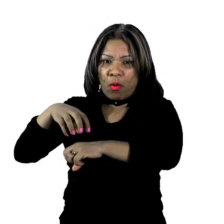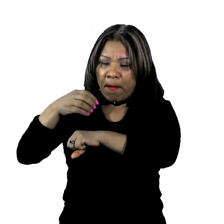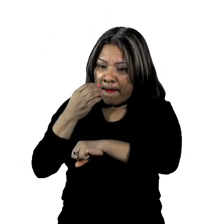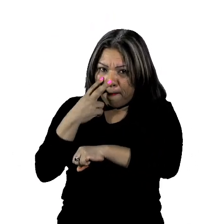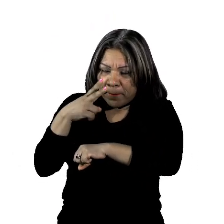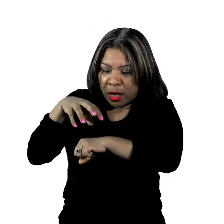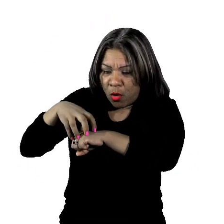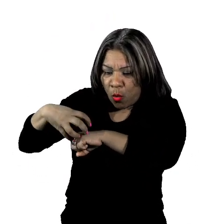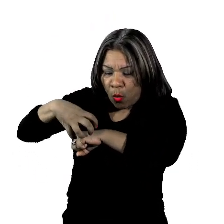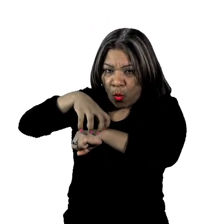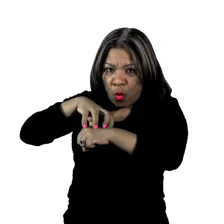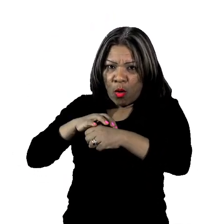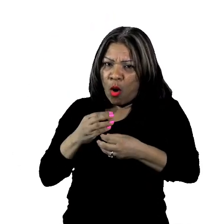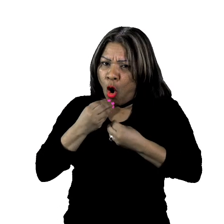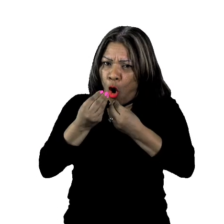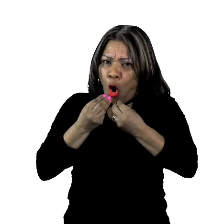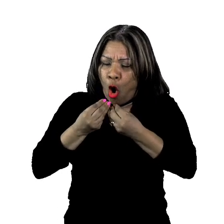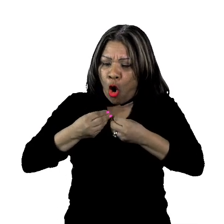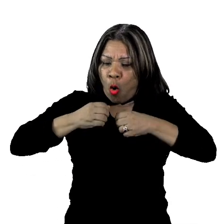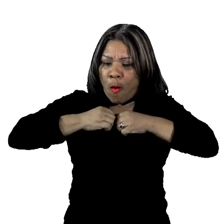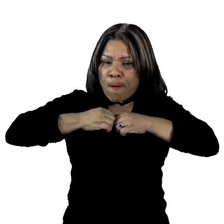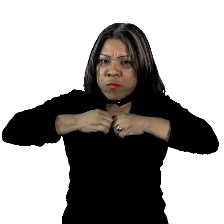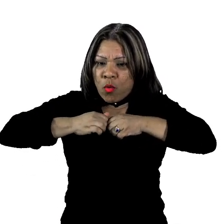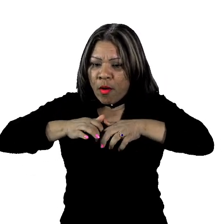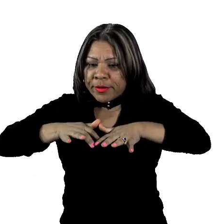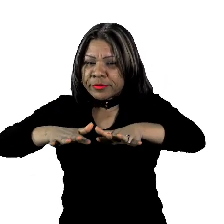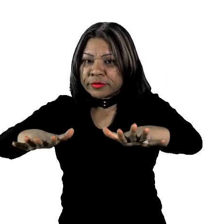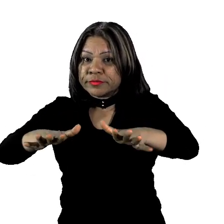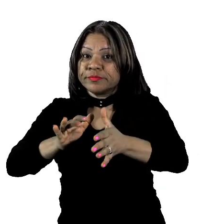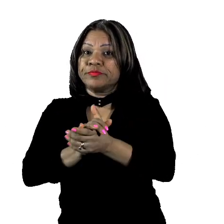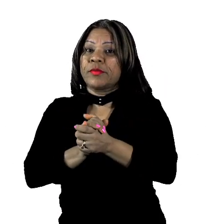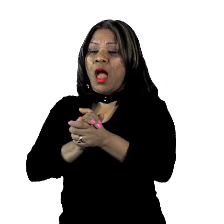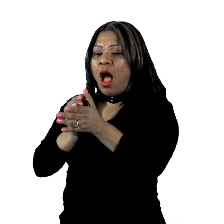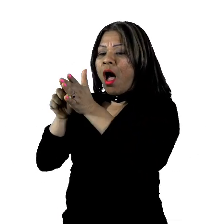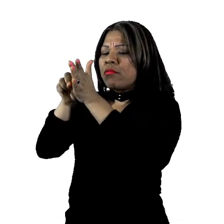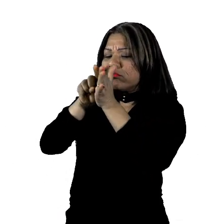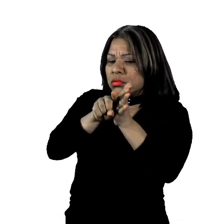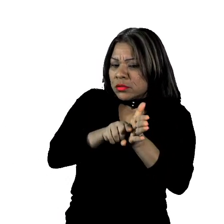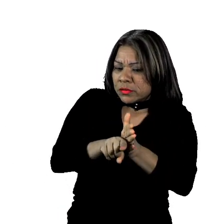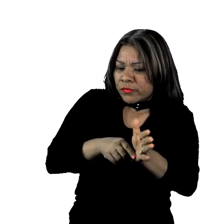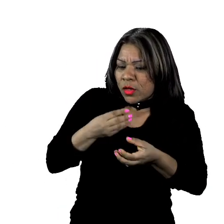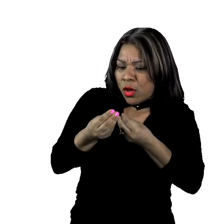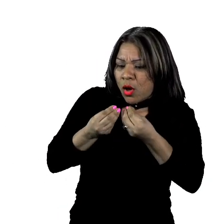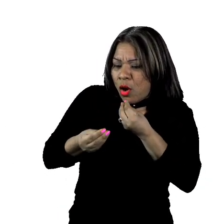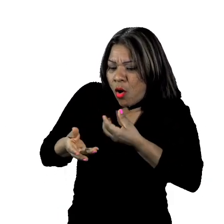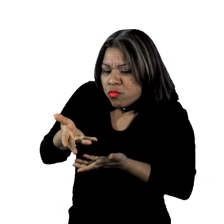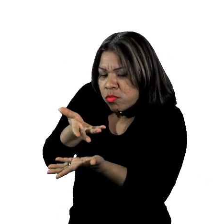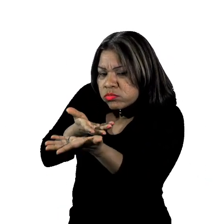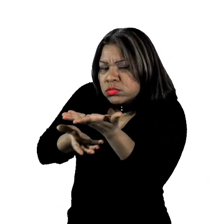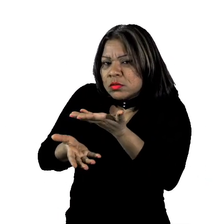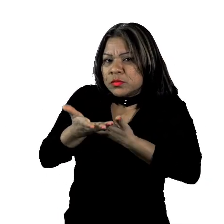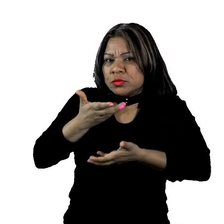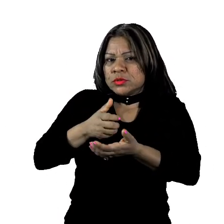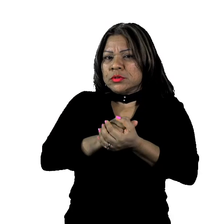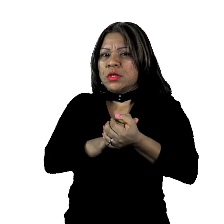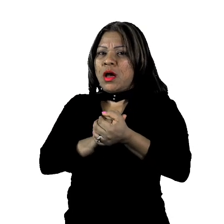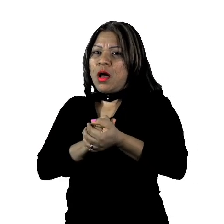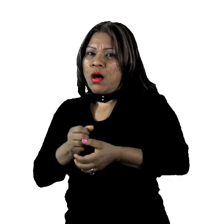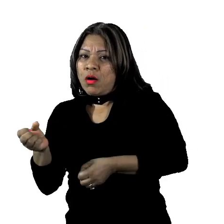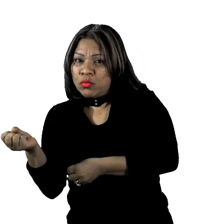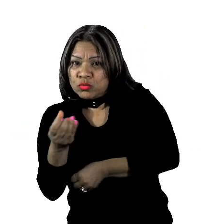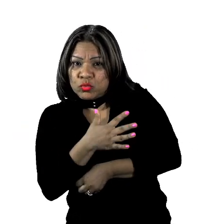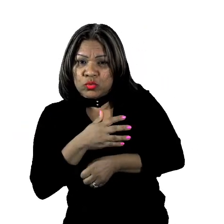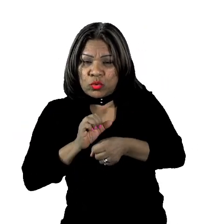é transmitido? As investigações sobre as formas de transmissão do novo coronavírus ainda